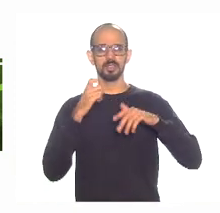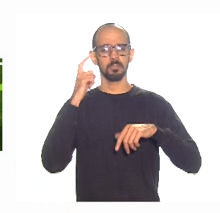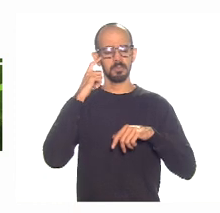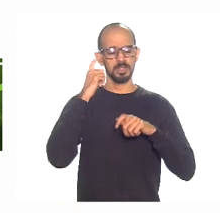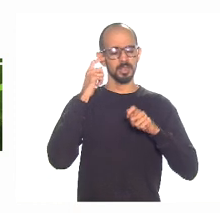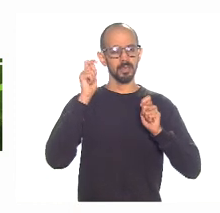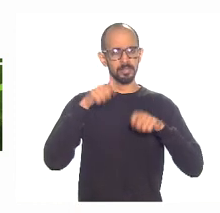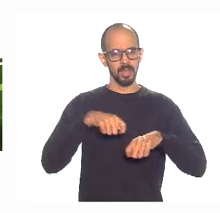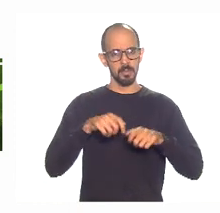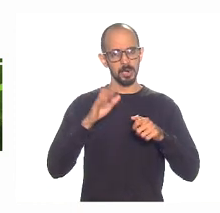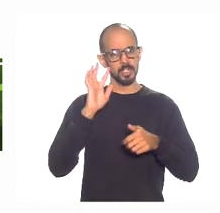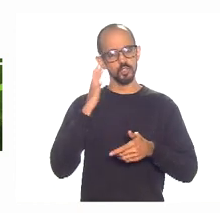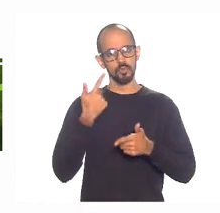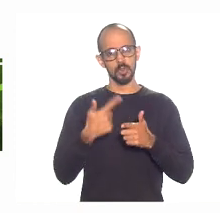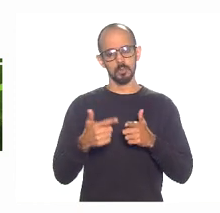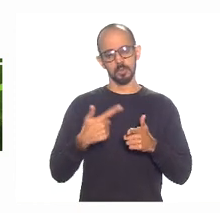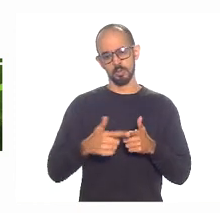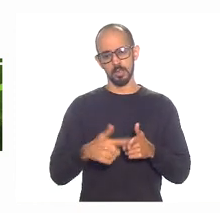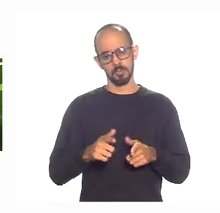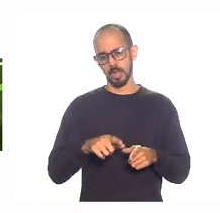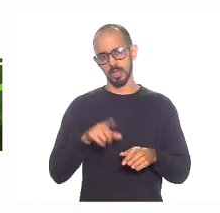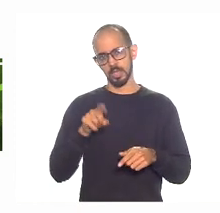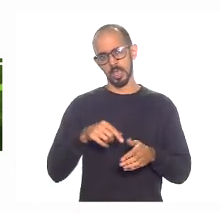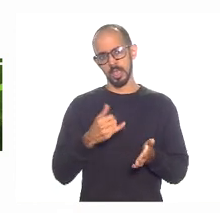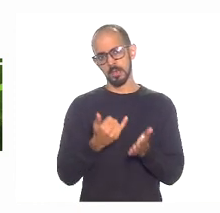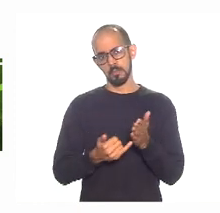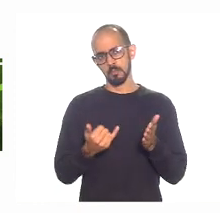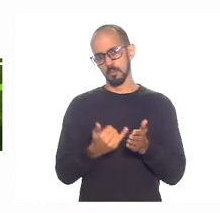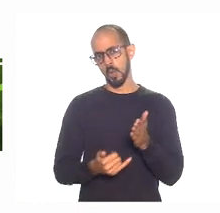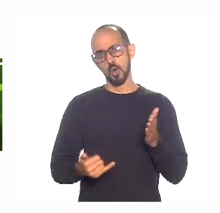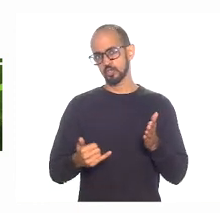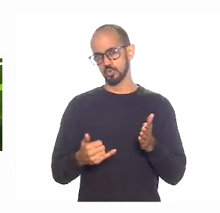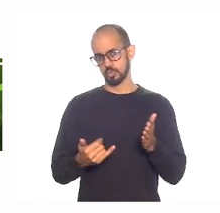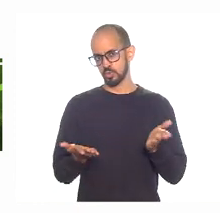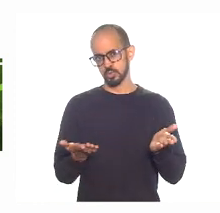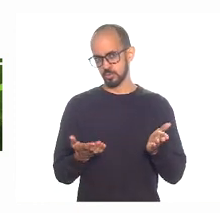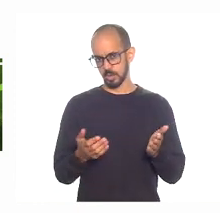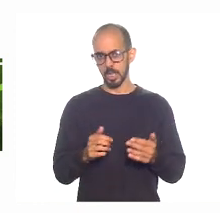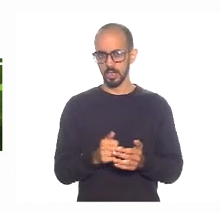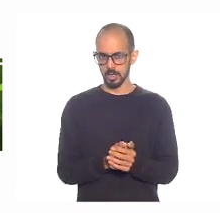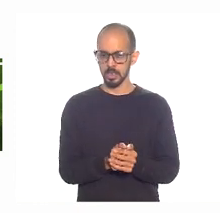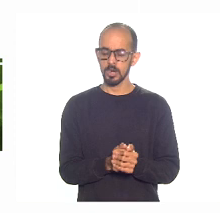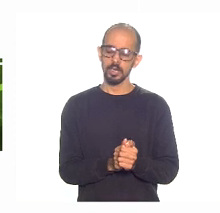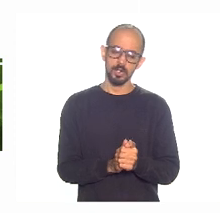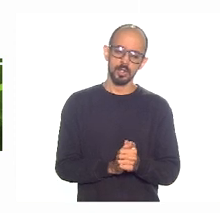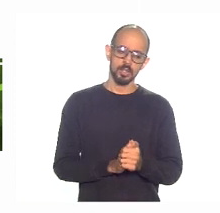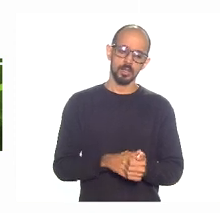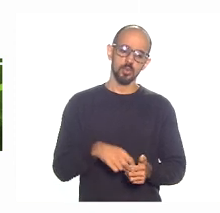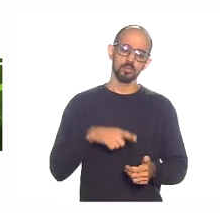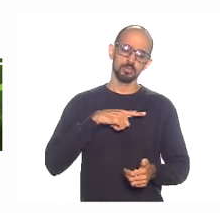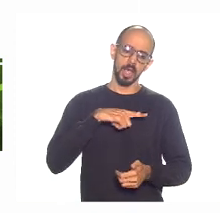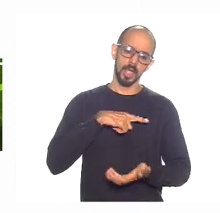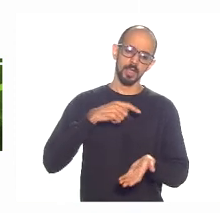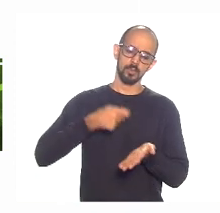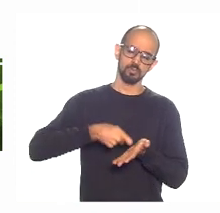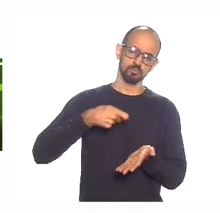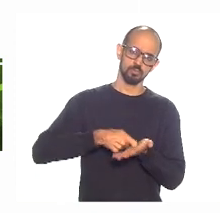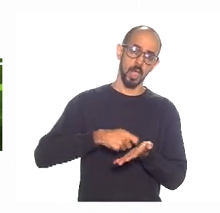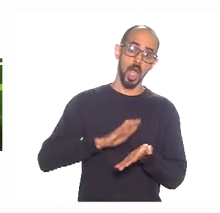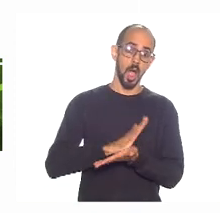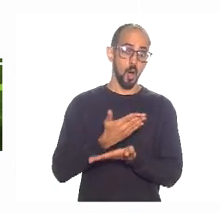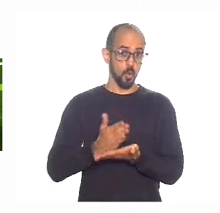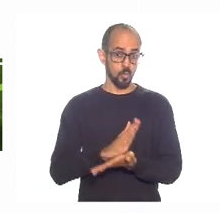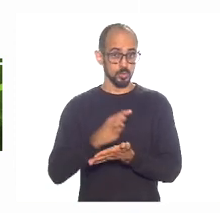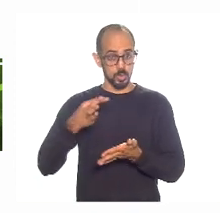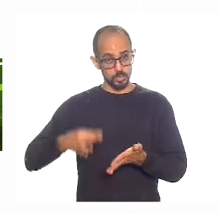fiscal. Imposto chama imposto em todo lugar do mundo, porque senão ninguém paga. Então, tem alguns incentivos fiscais que são corretos, outros que